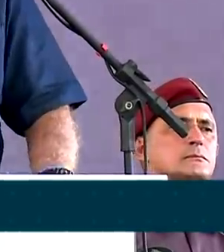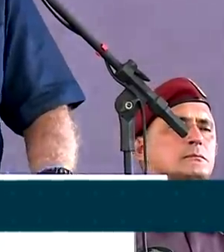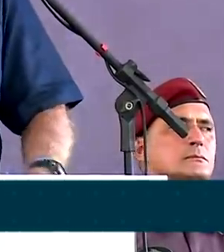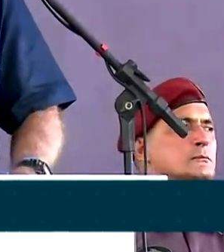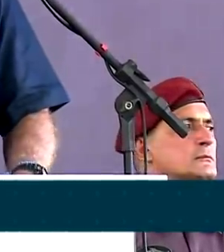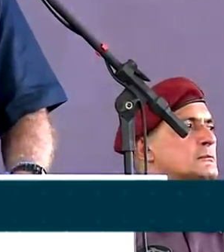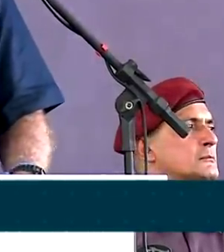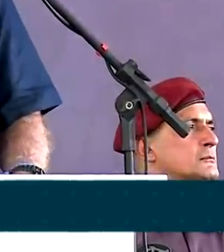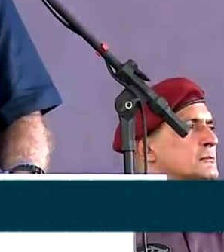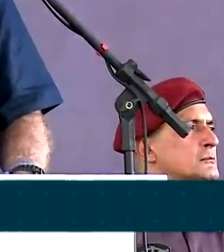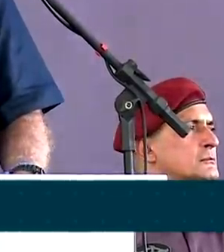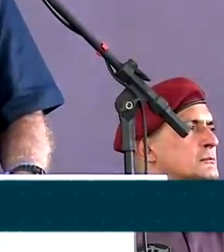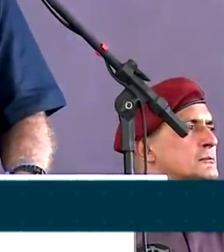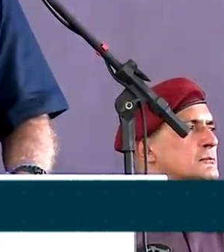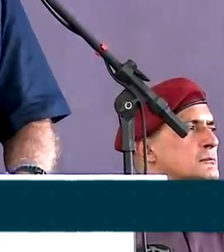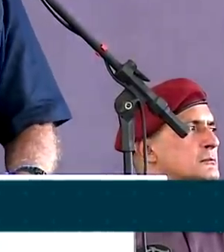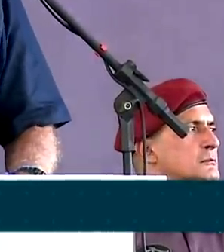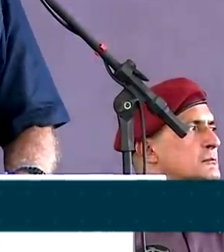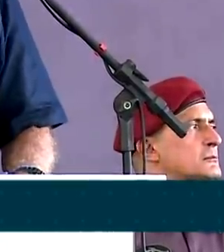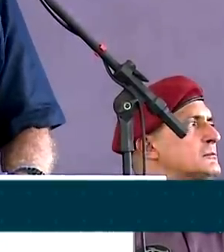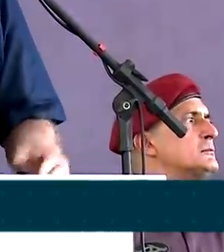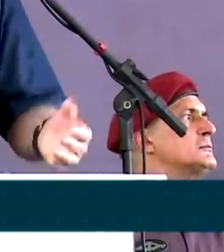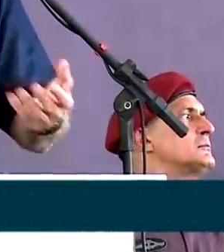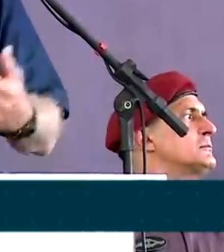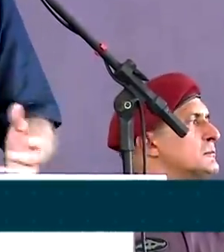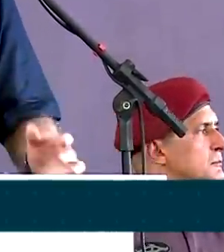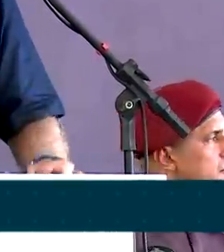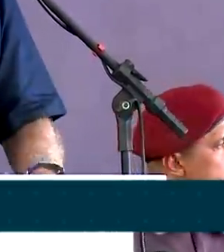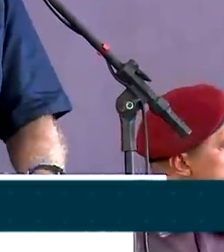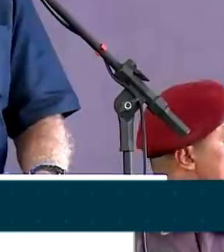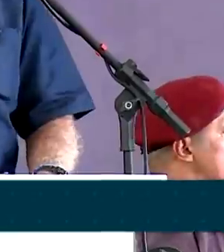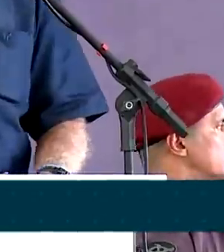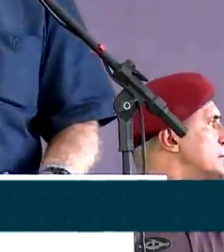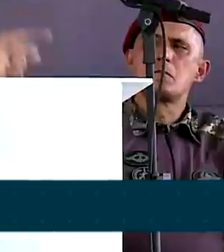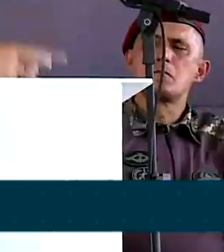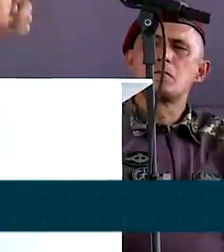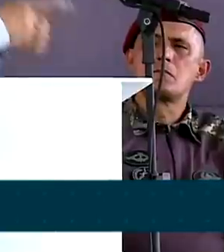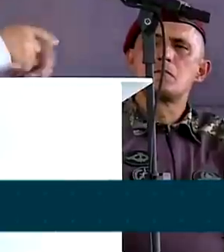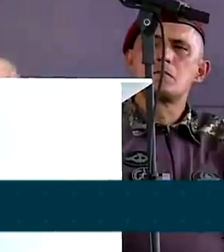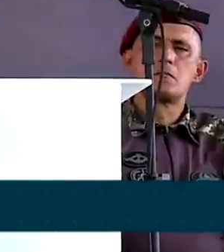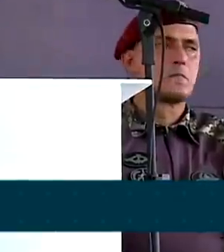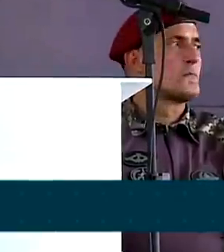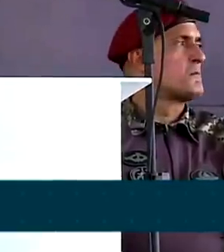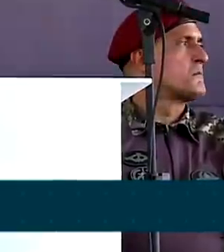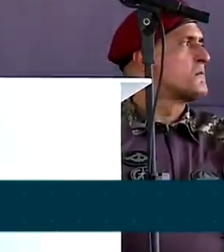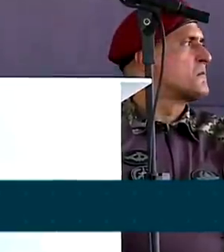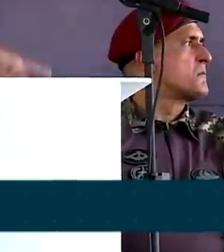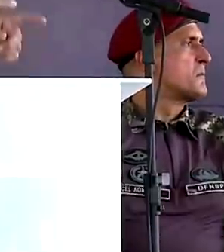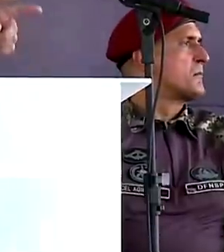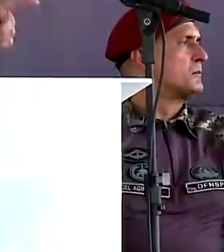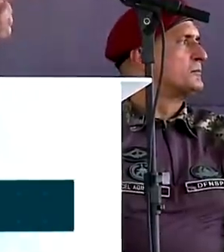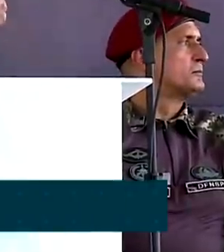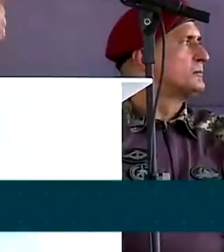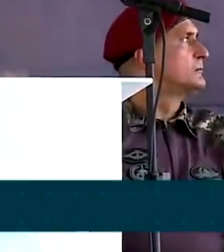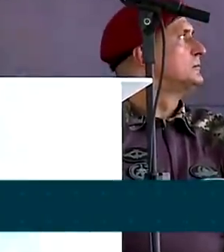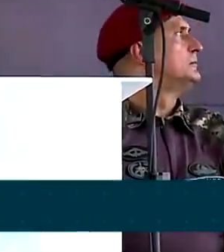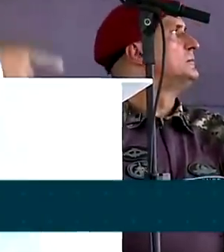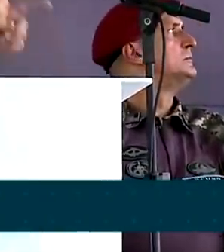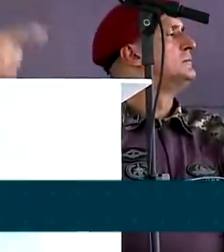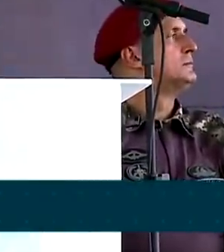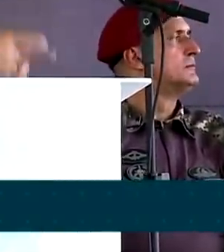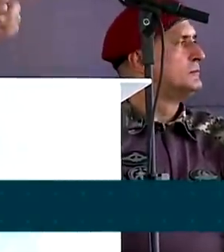Isso aqui vale fazer os nossos filhos melhores do que nós. Água é vida, porque água gera